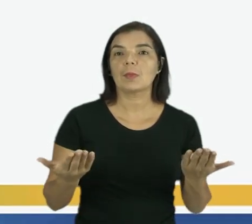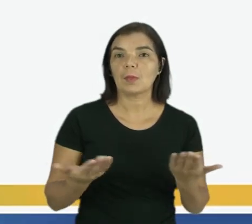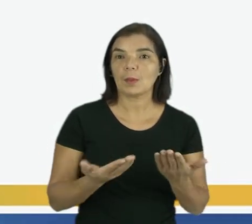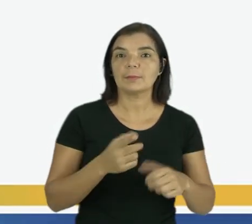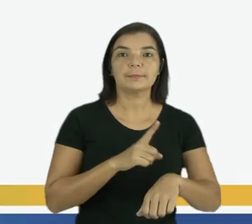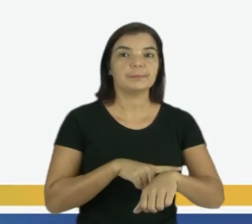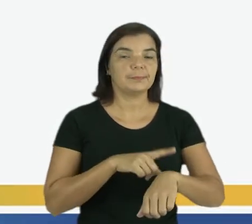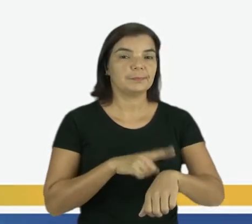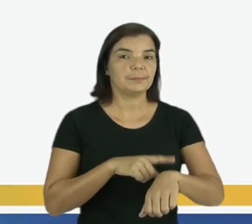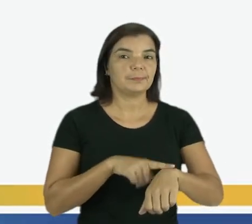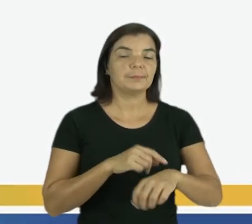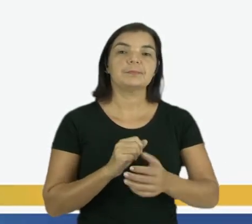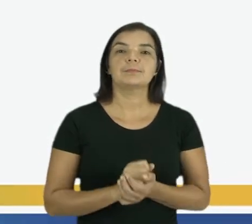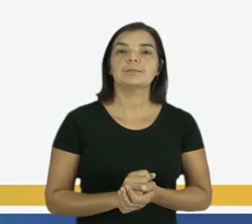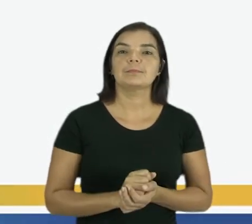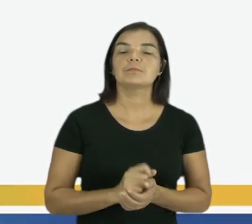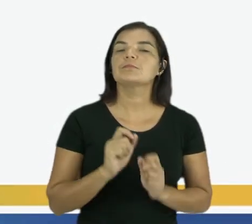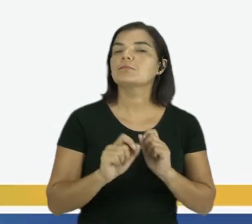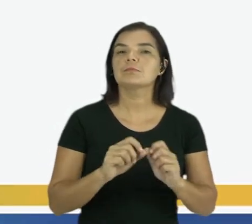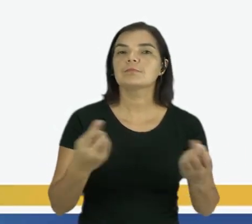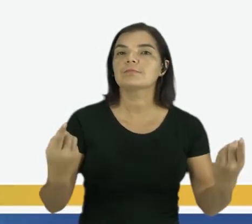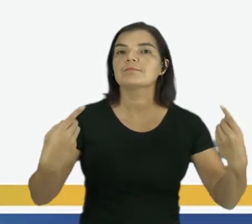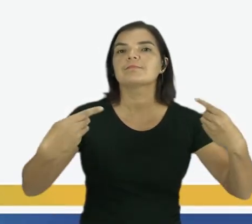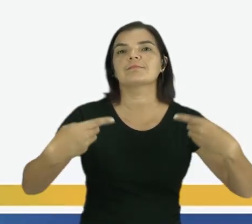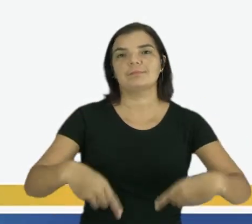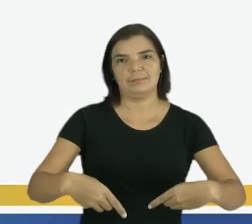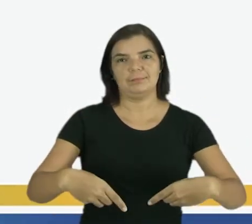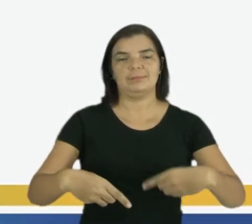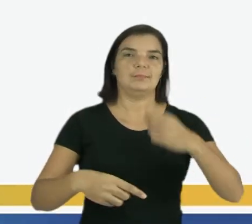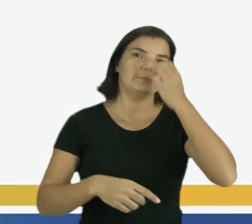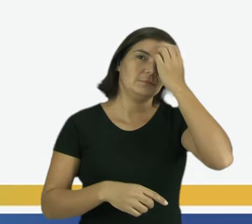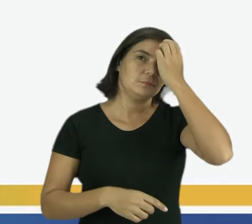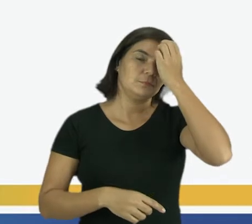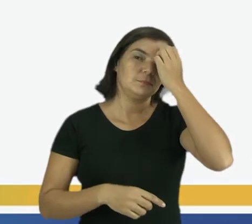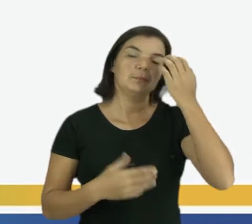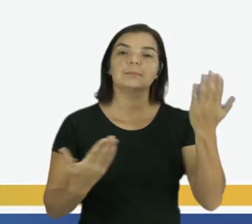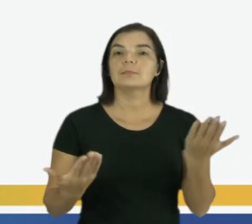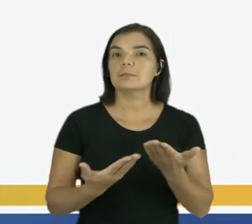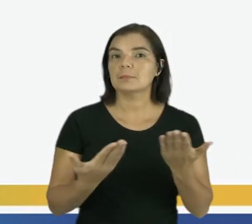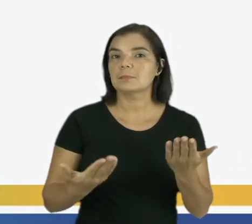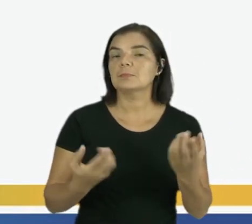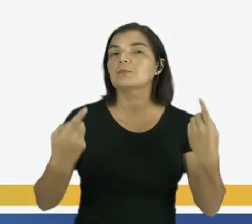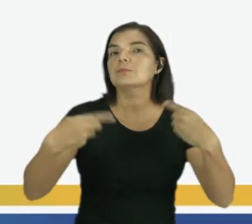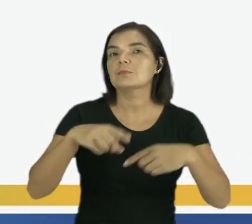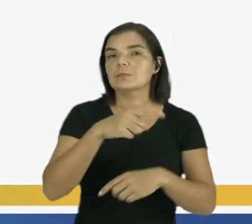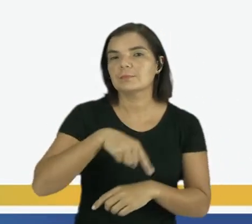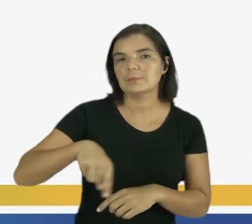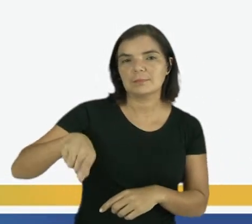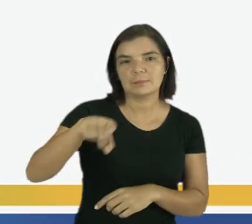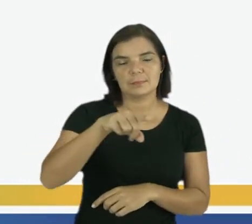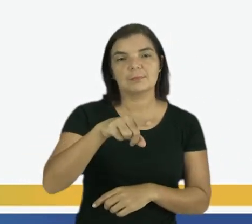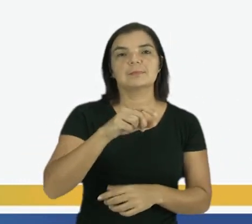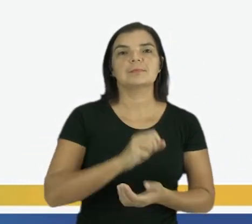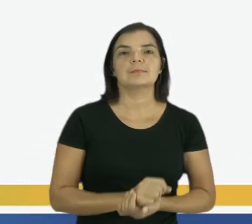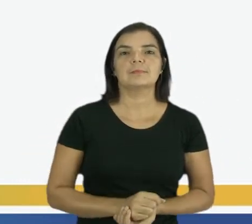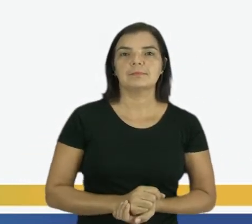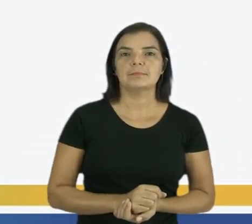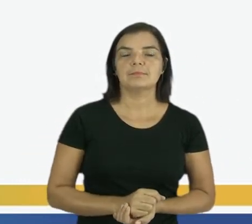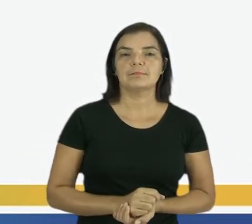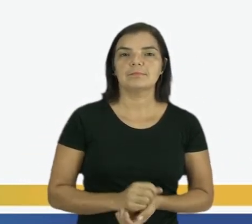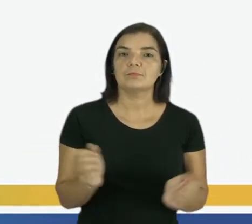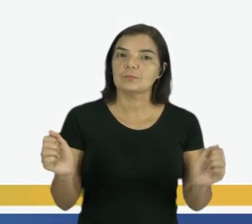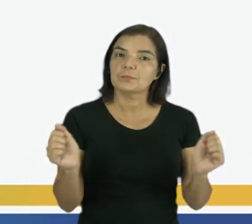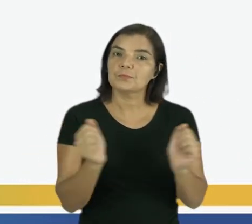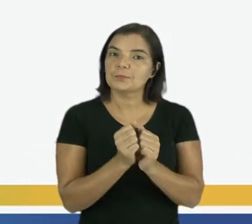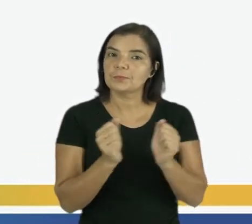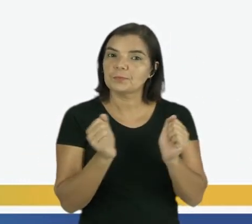Chegou a hora de quê? Dos desafios. Agora eu desafio a você a ficar bem